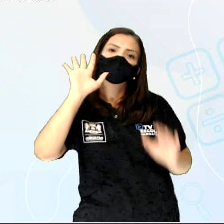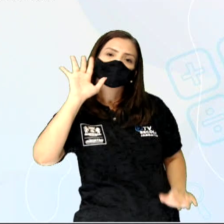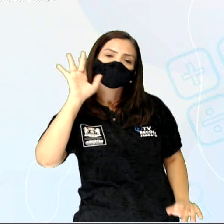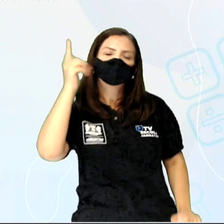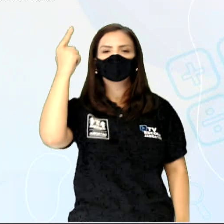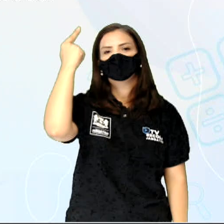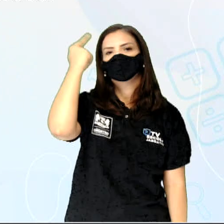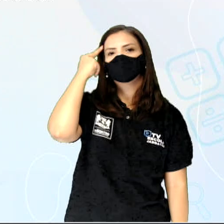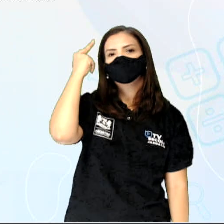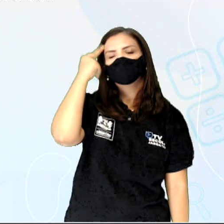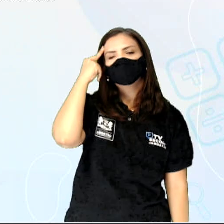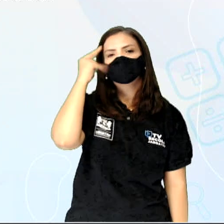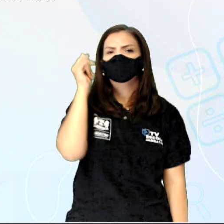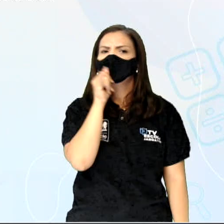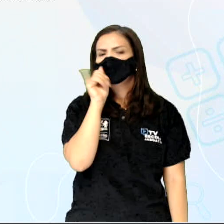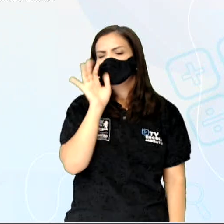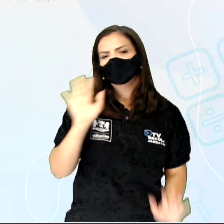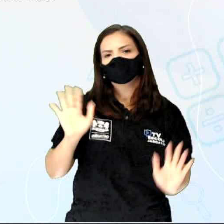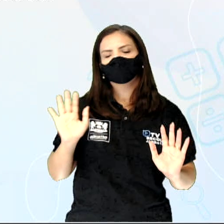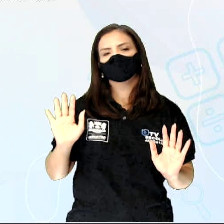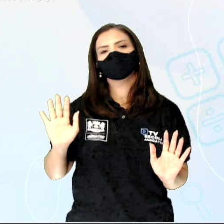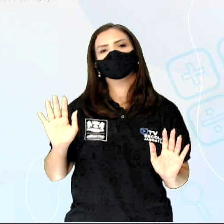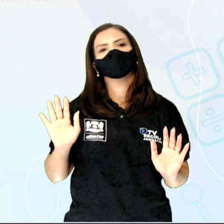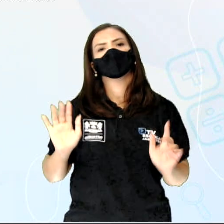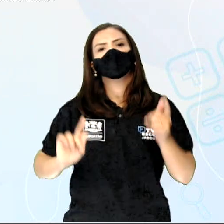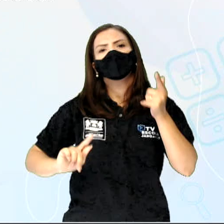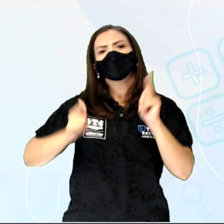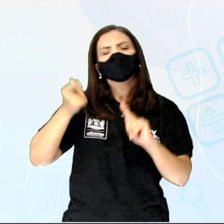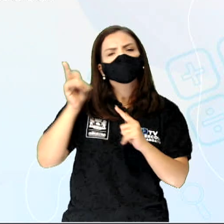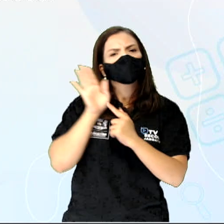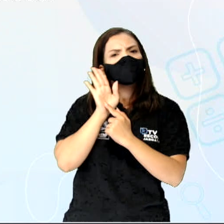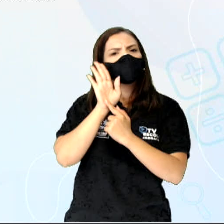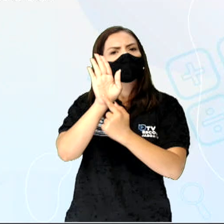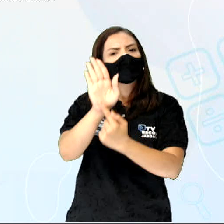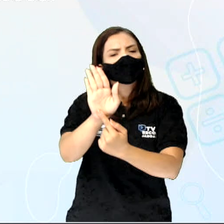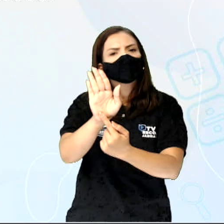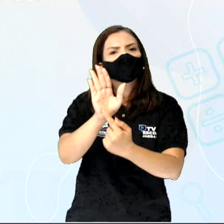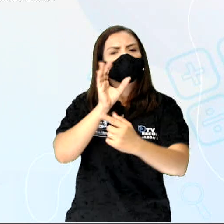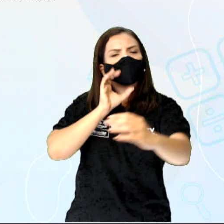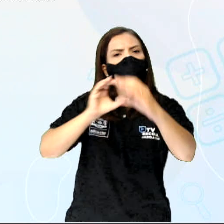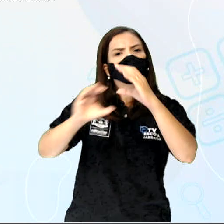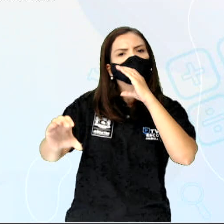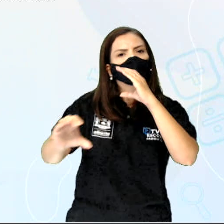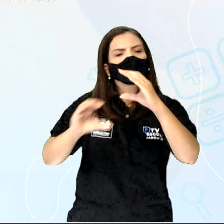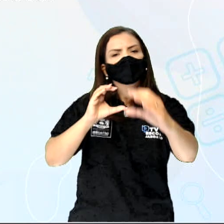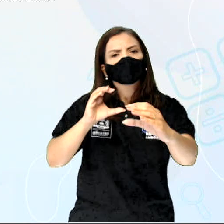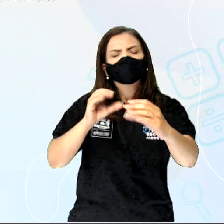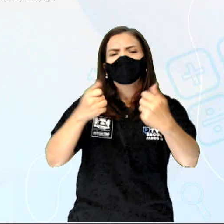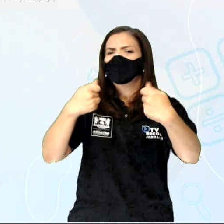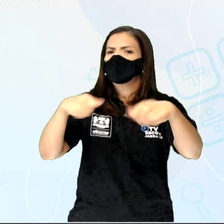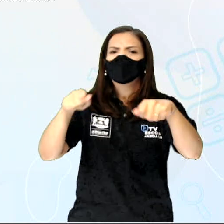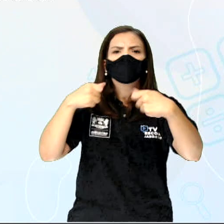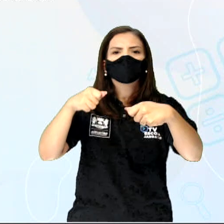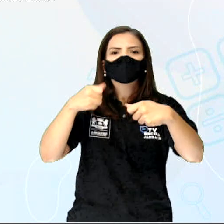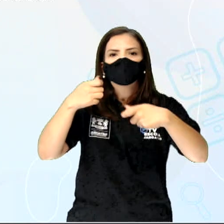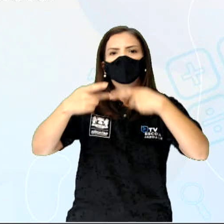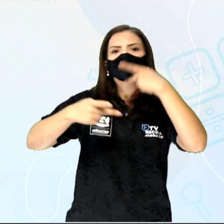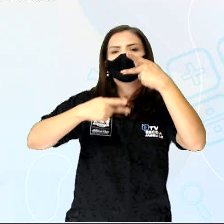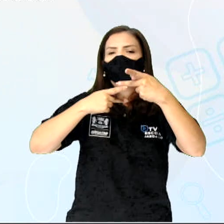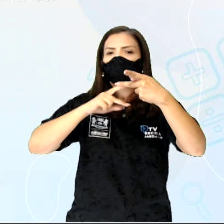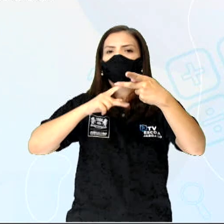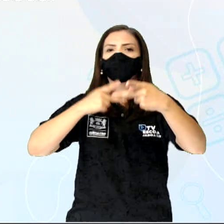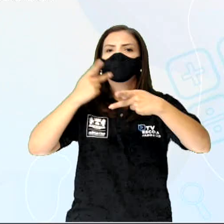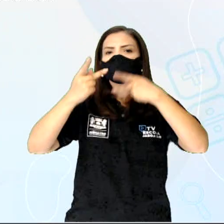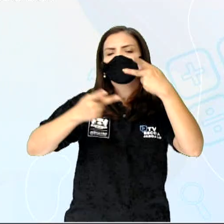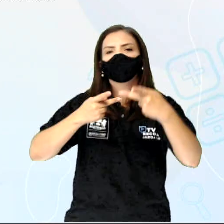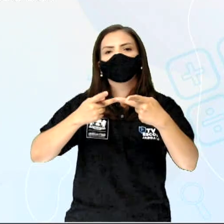por exemplo, que normalmente representam um sinal de comunicação não verbal usado para expressar